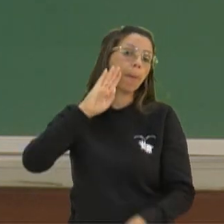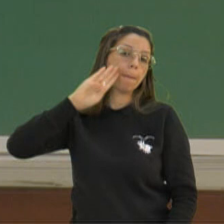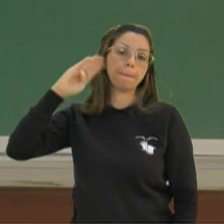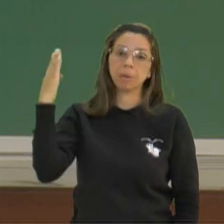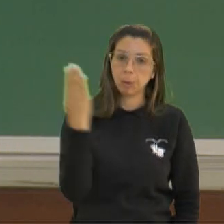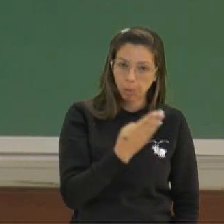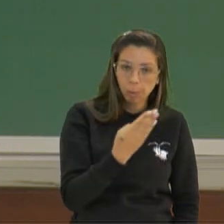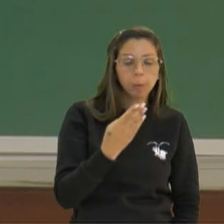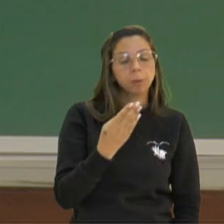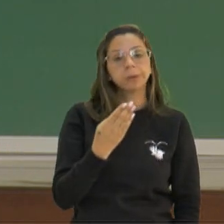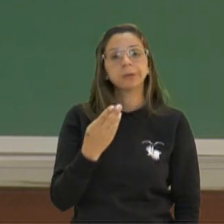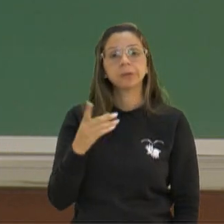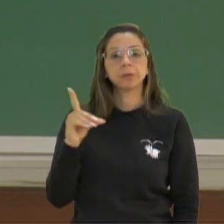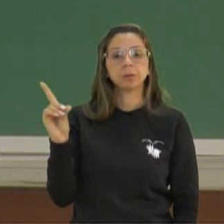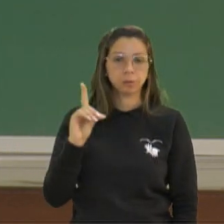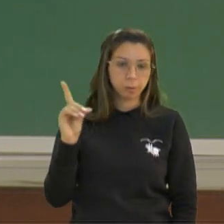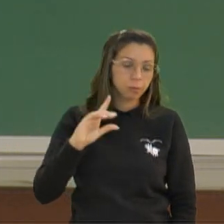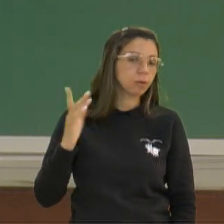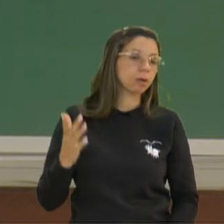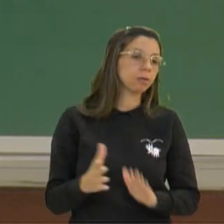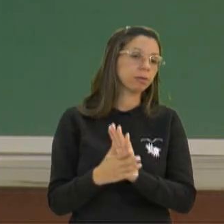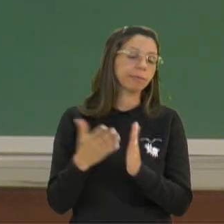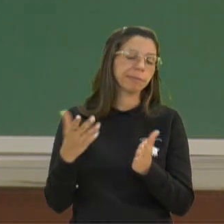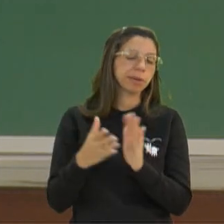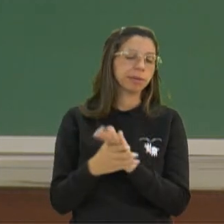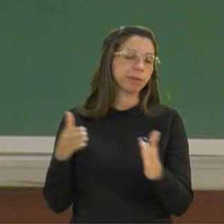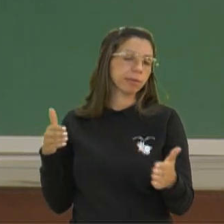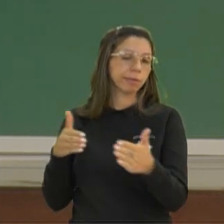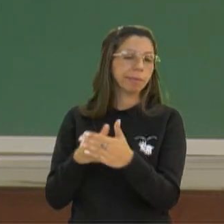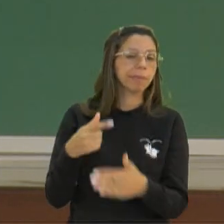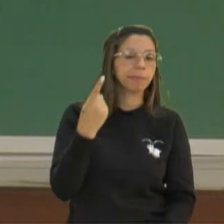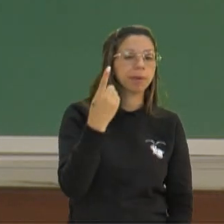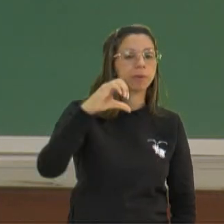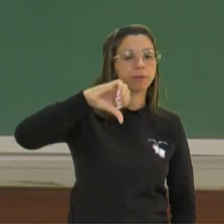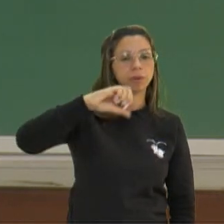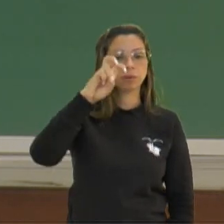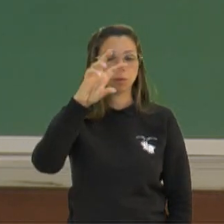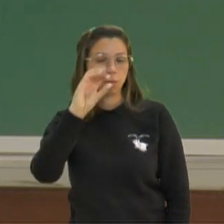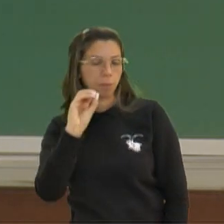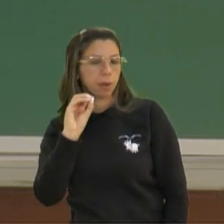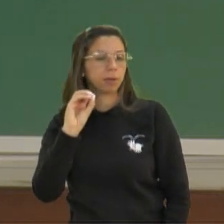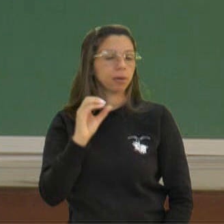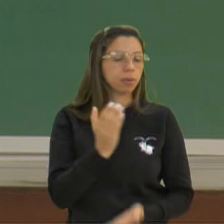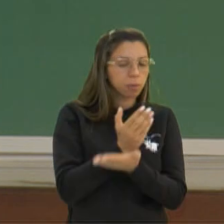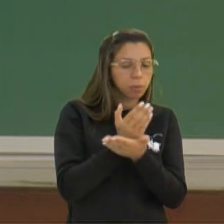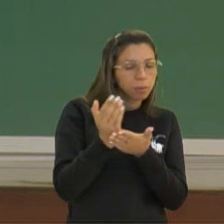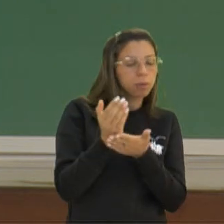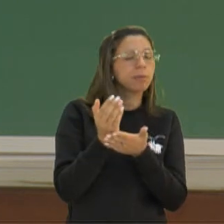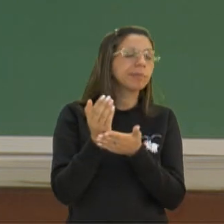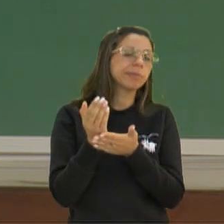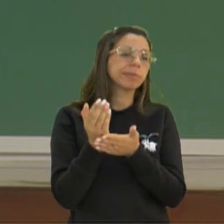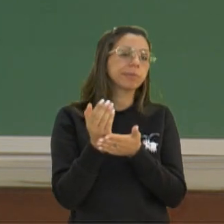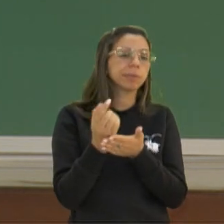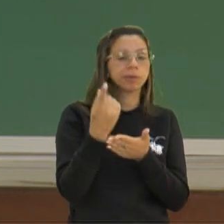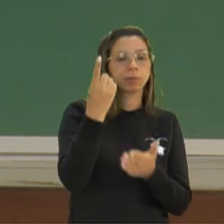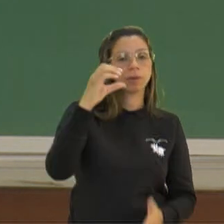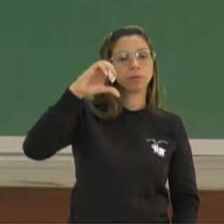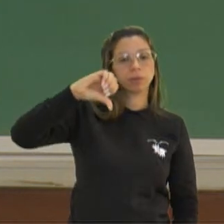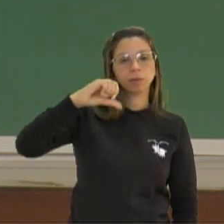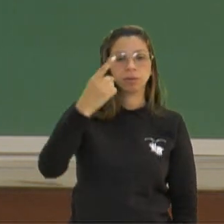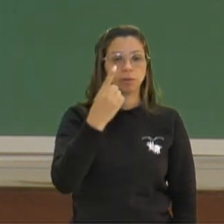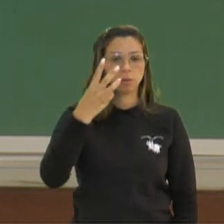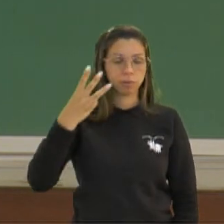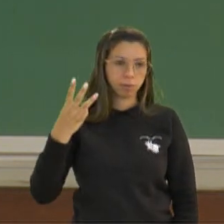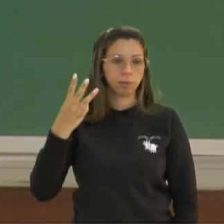até 1950, mais ou menos, até o início lá de 1913, no mapa que a gente viu aqui,